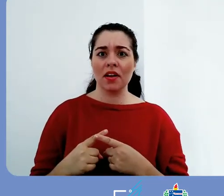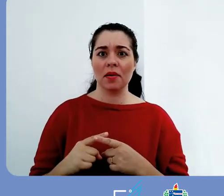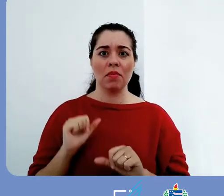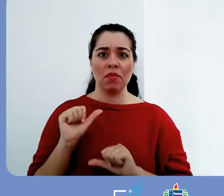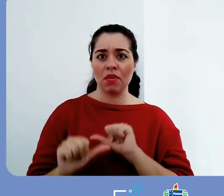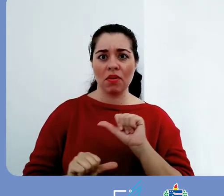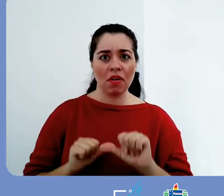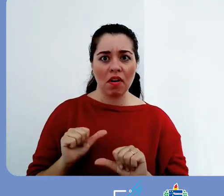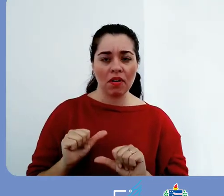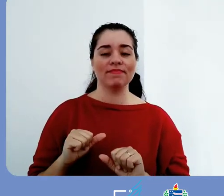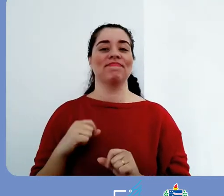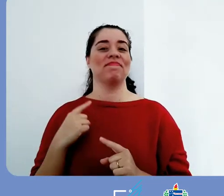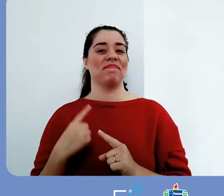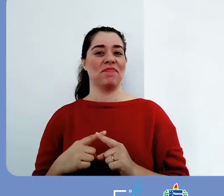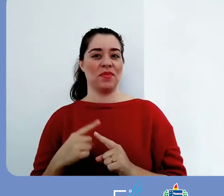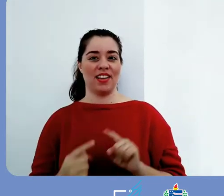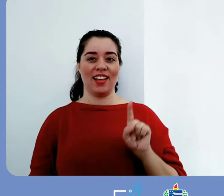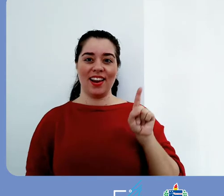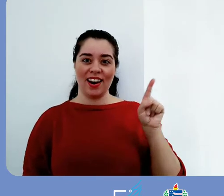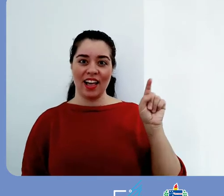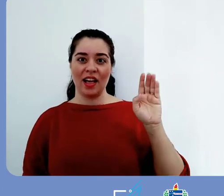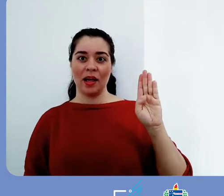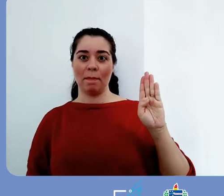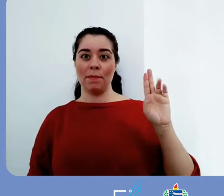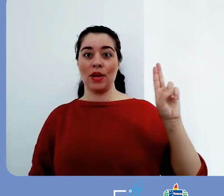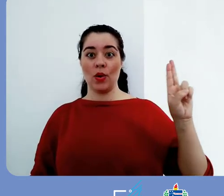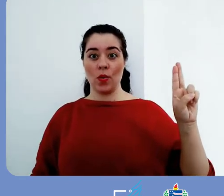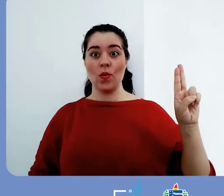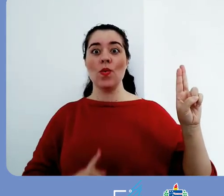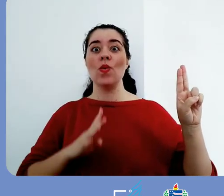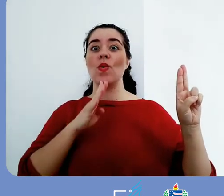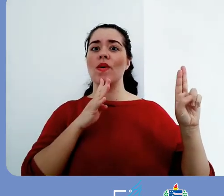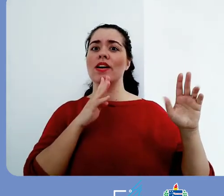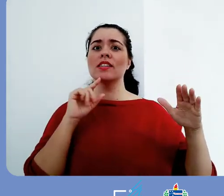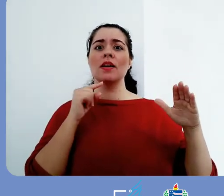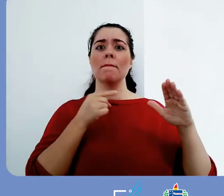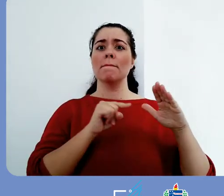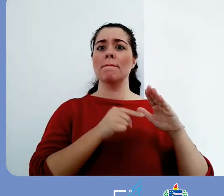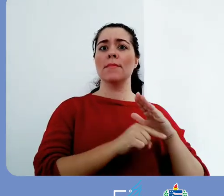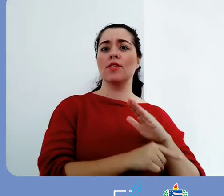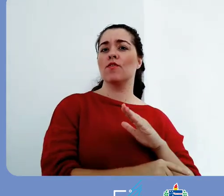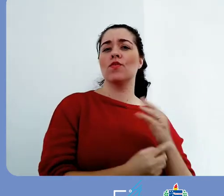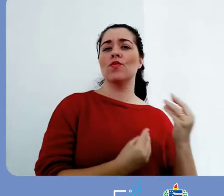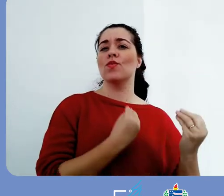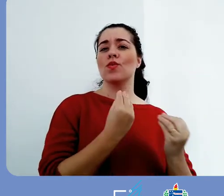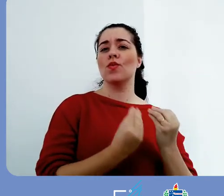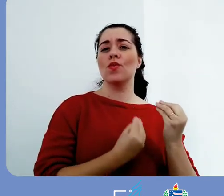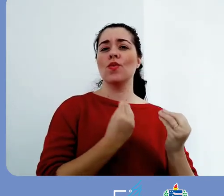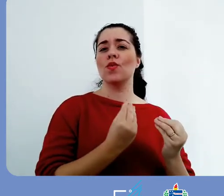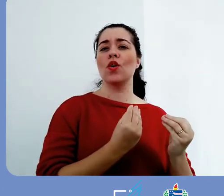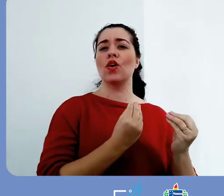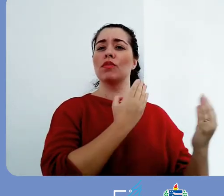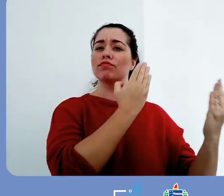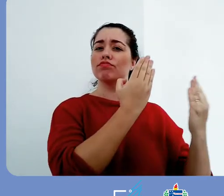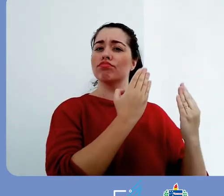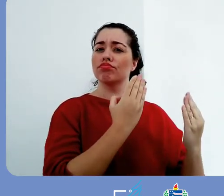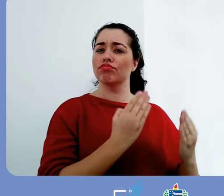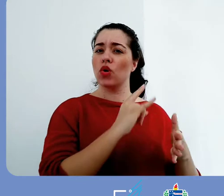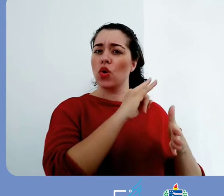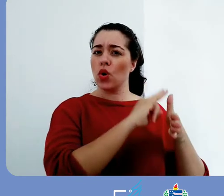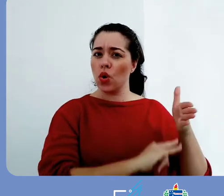BU, por meio dos seus funcionários, dos seus servidores, que tem maior conhecimento em relação a análise